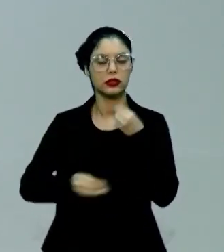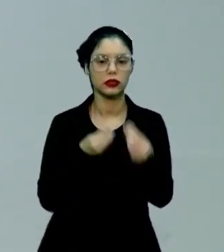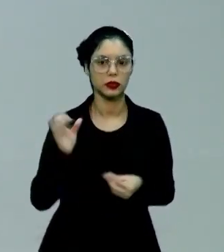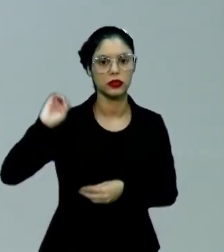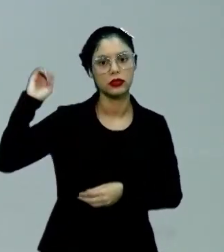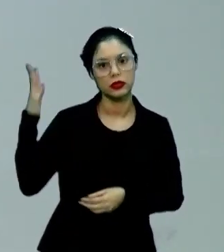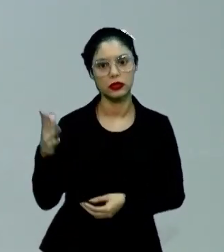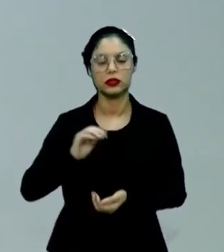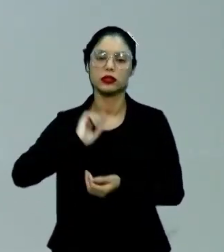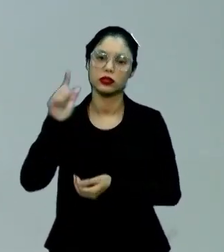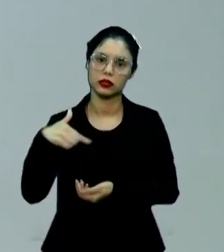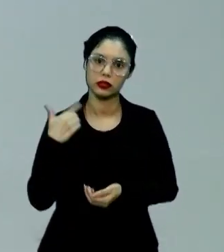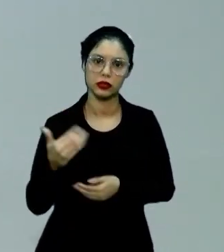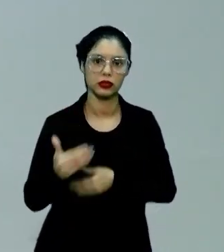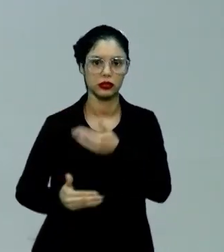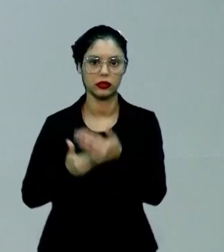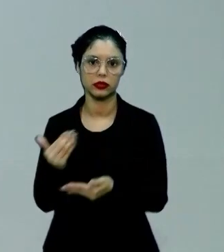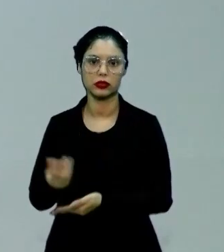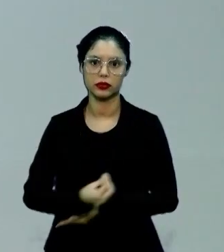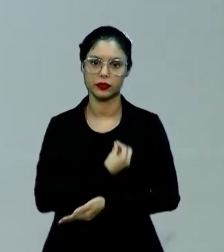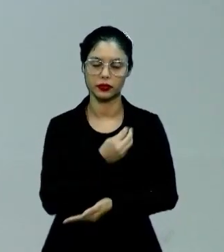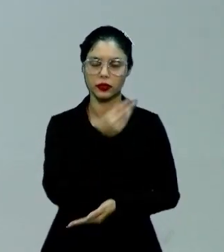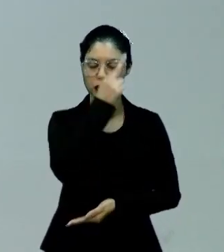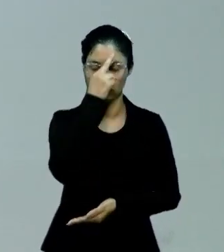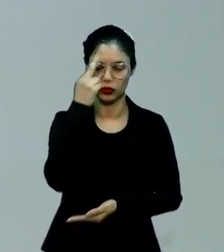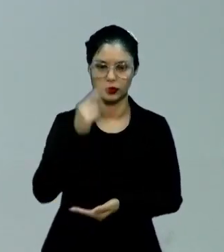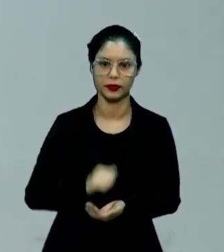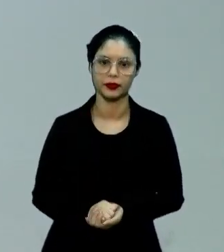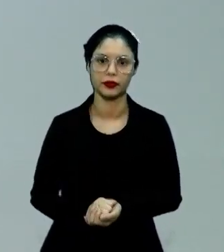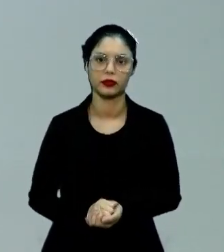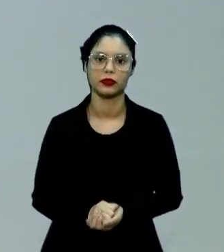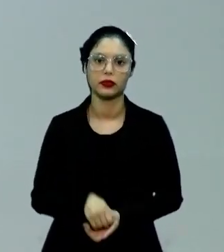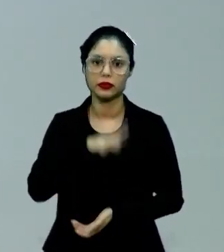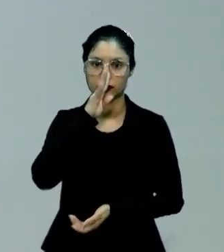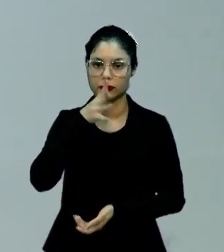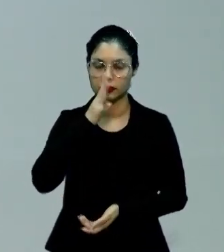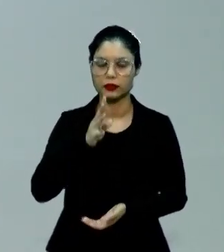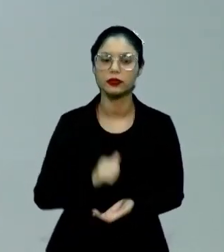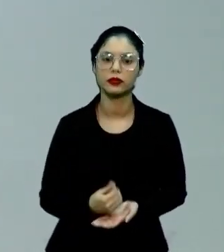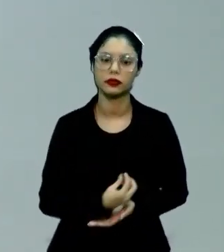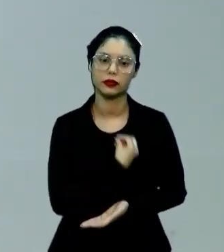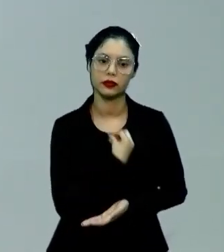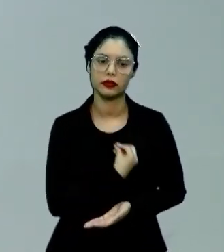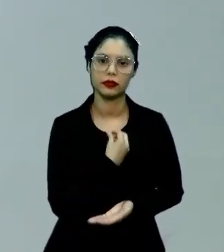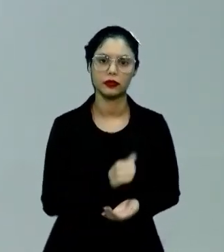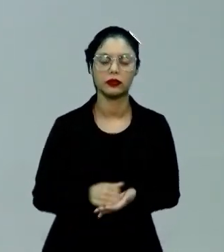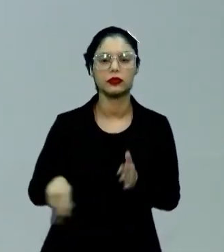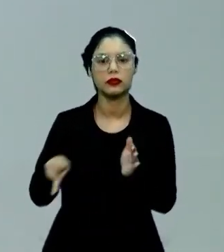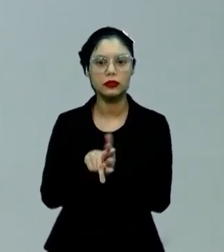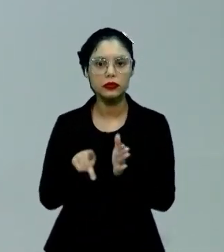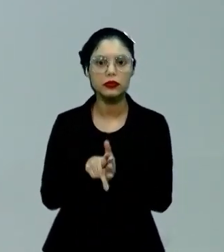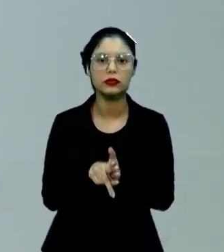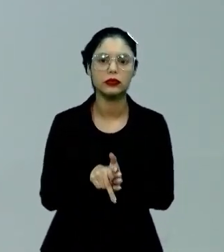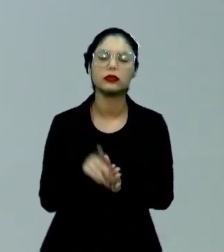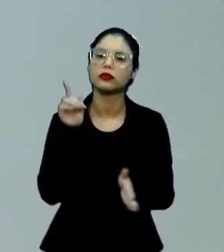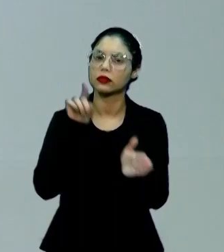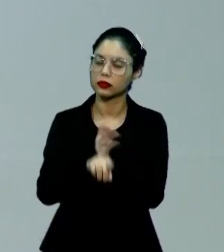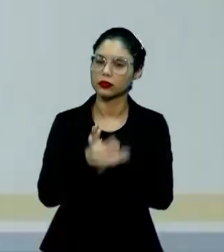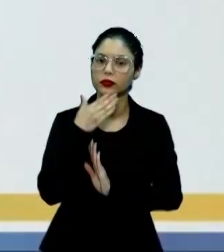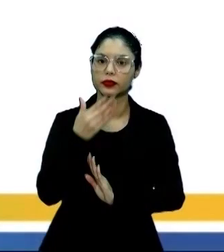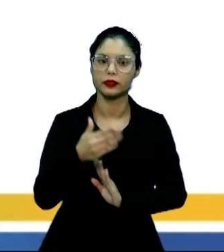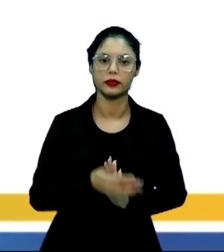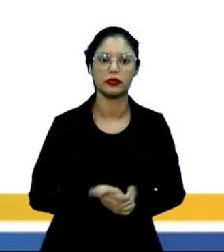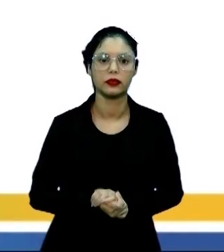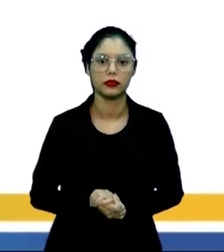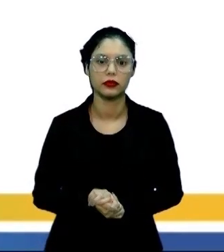que acontece o velório e depois o desenrolar da história. Então aqui a gente tem uma crítica social presente e é justamente isso que a questão vai pedir.